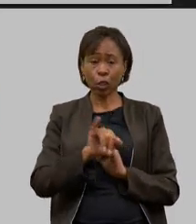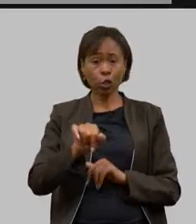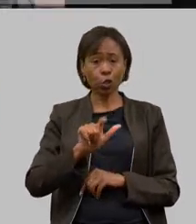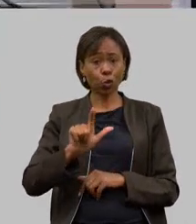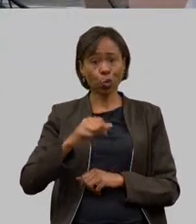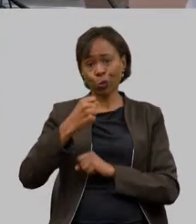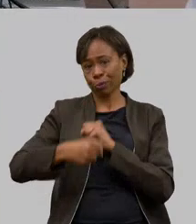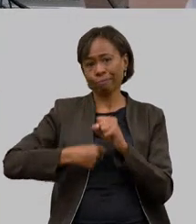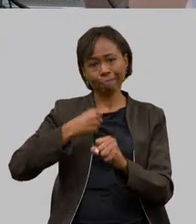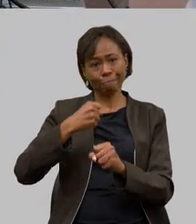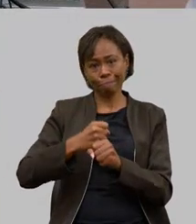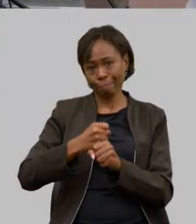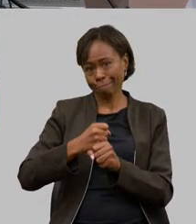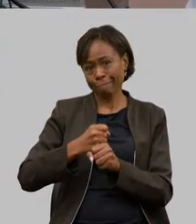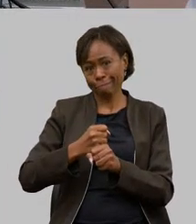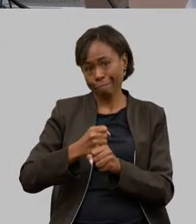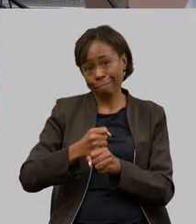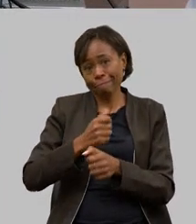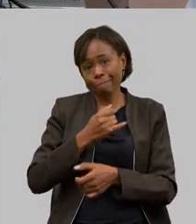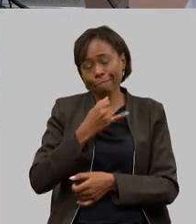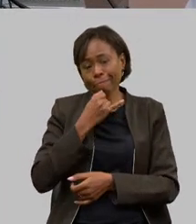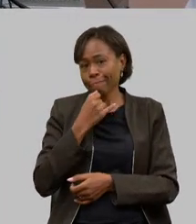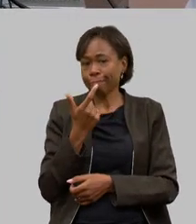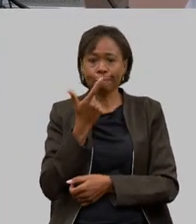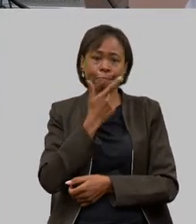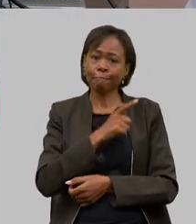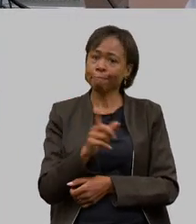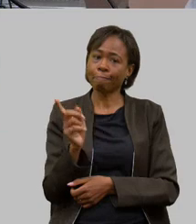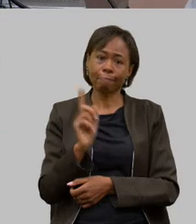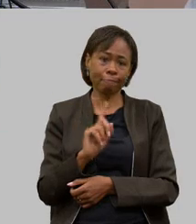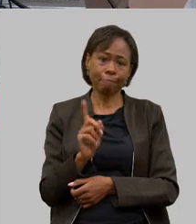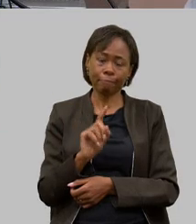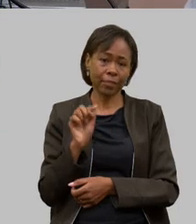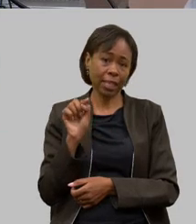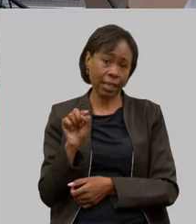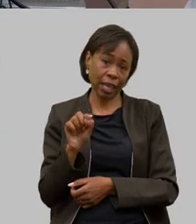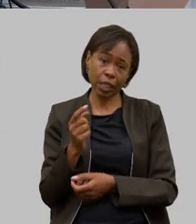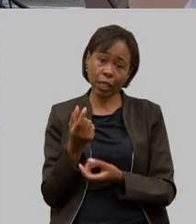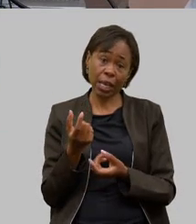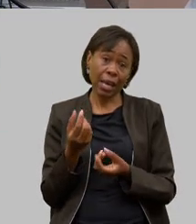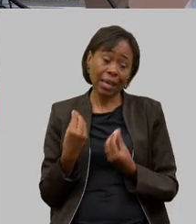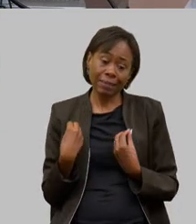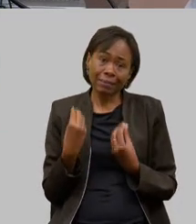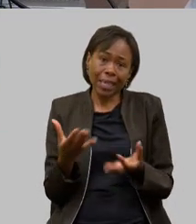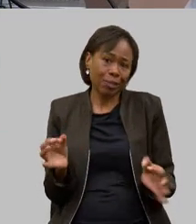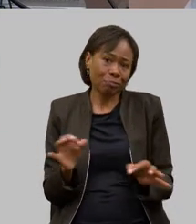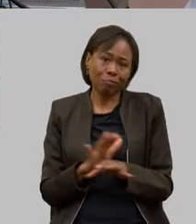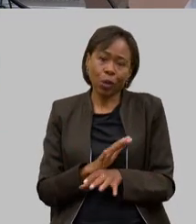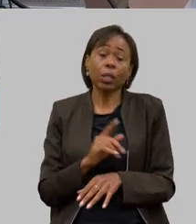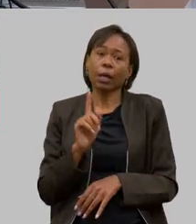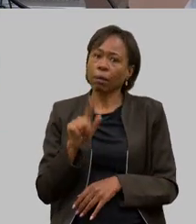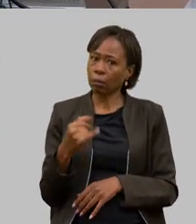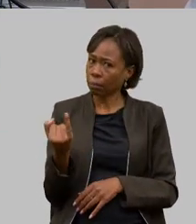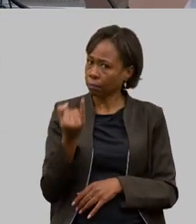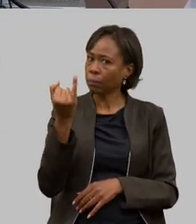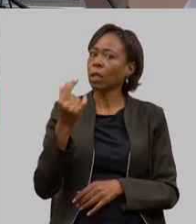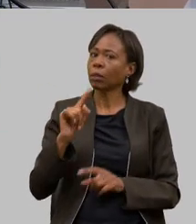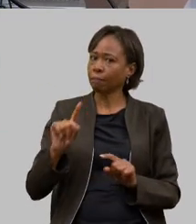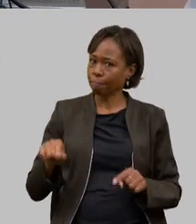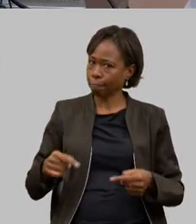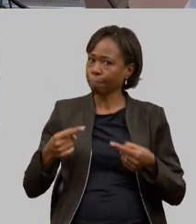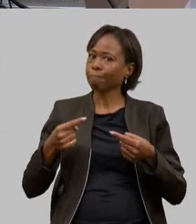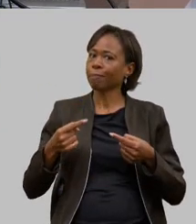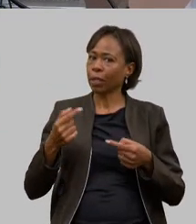que vem nós podemos realmente não conseguir essa entrega que é muito importante então fica esse desafio para a gente aqui